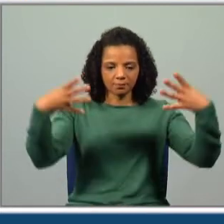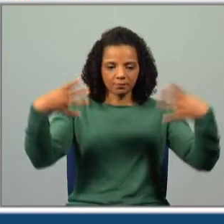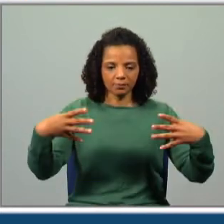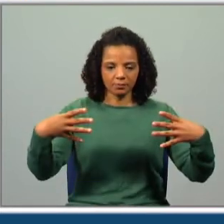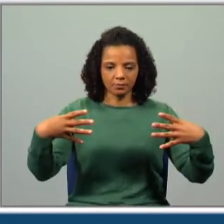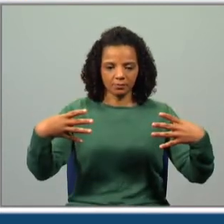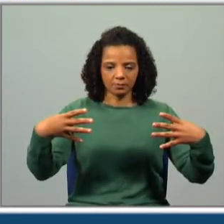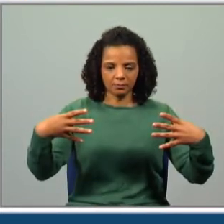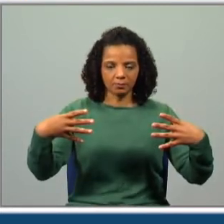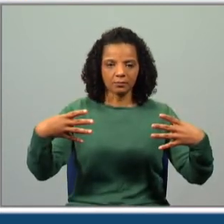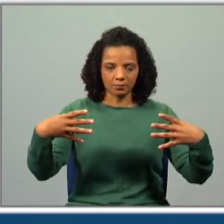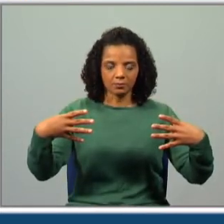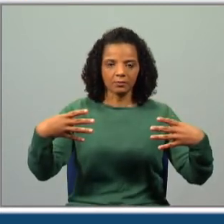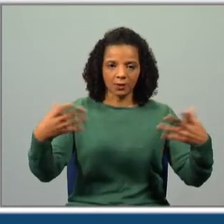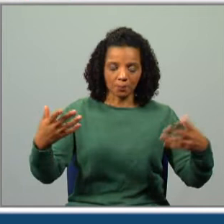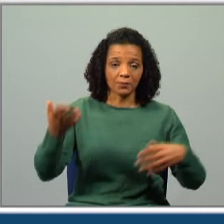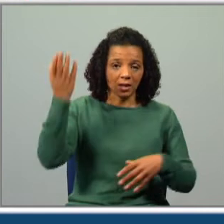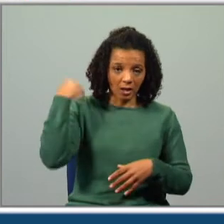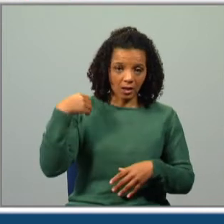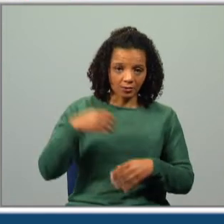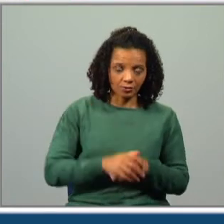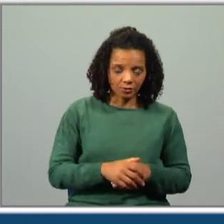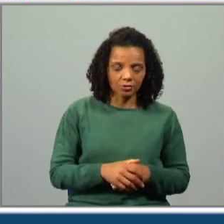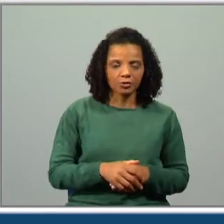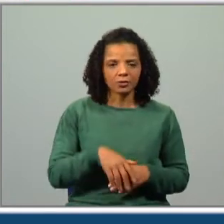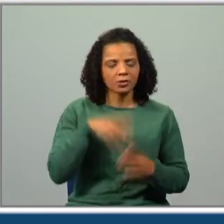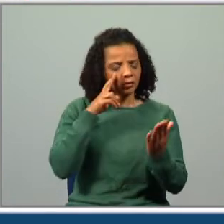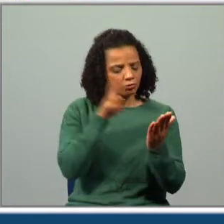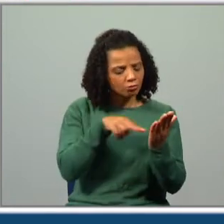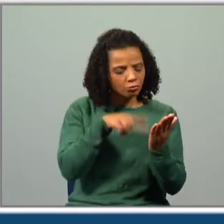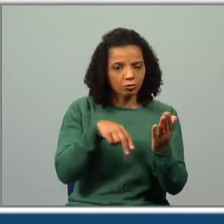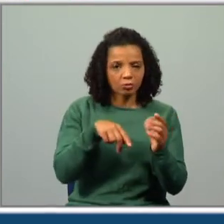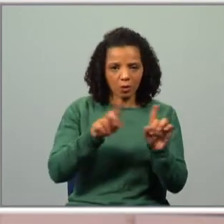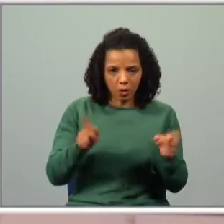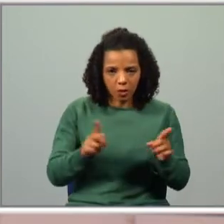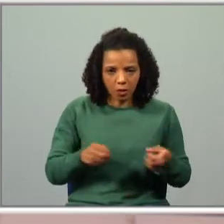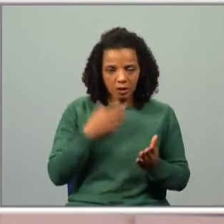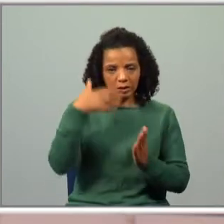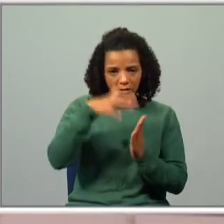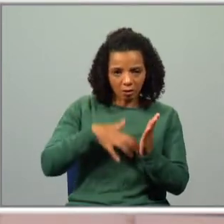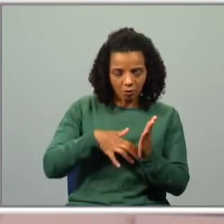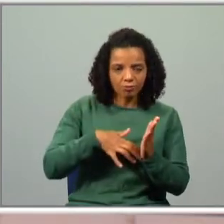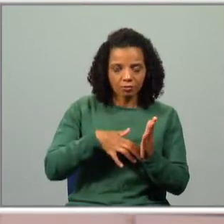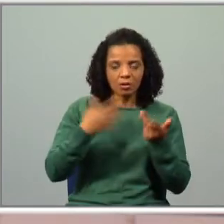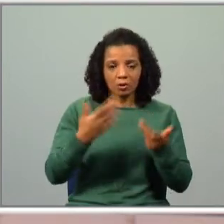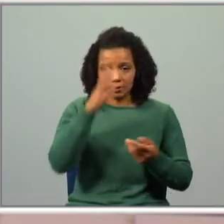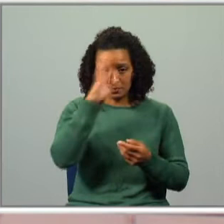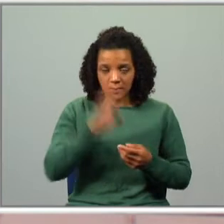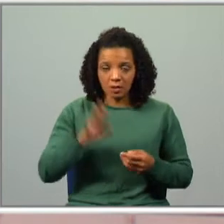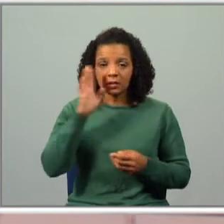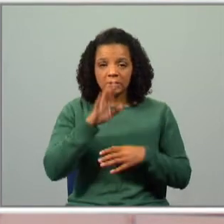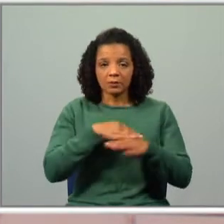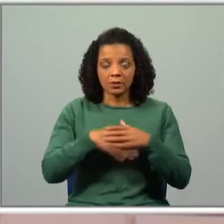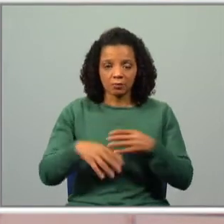Agora, vimos e ouvimos os nossos certos e agora já sabem, quando fazemos estas ligações, vamos